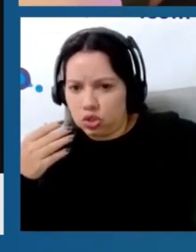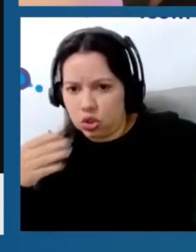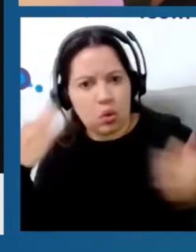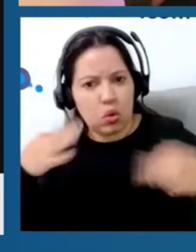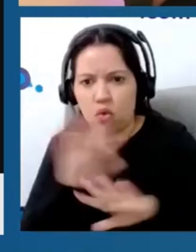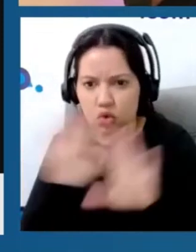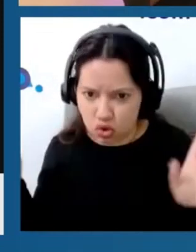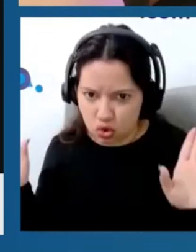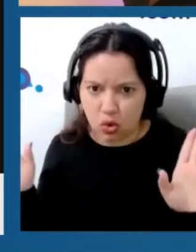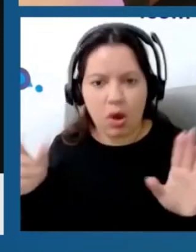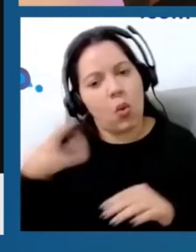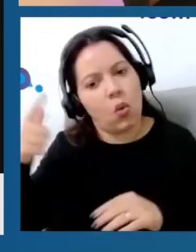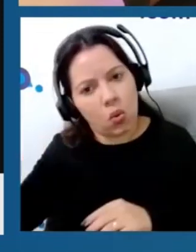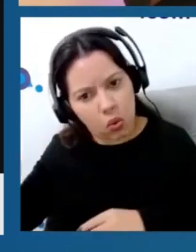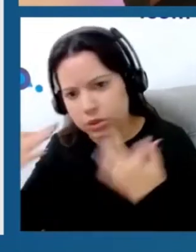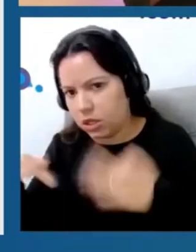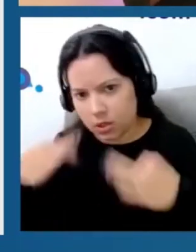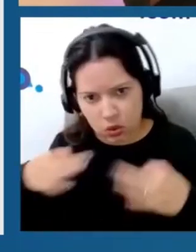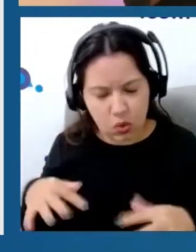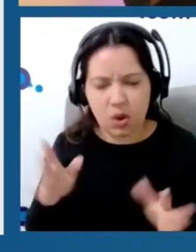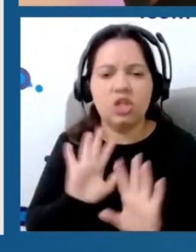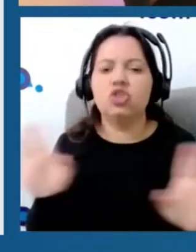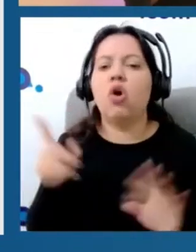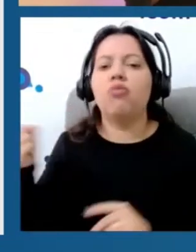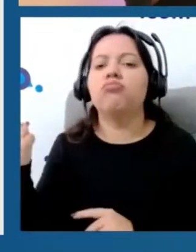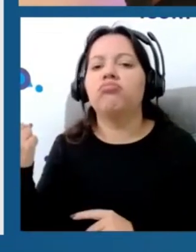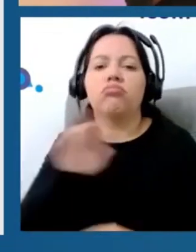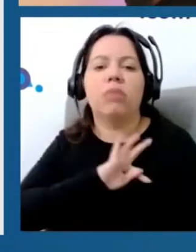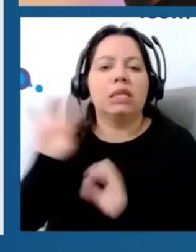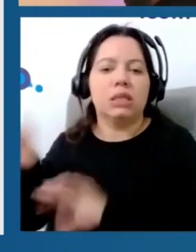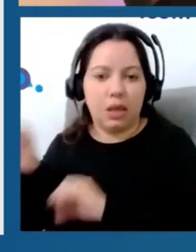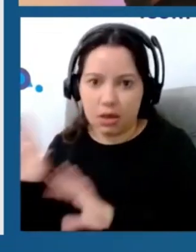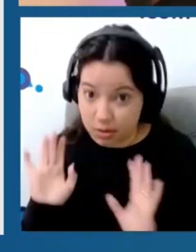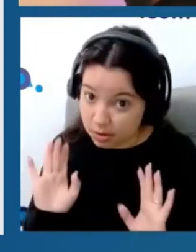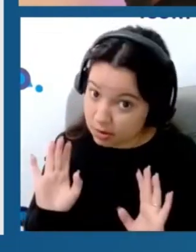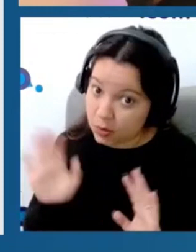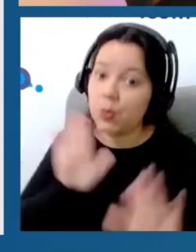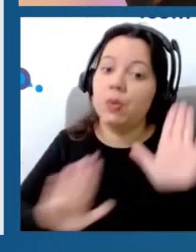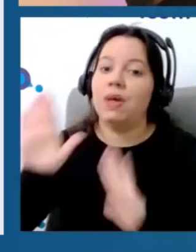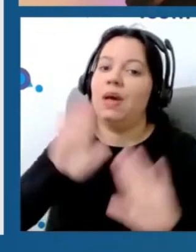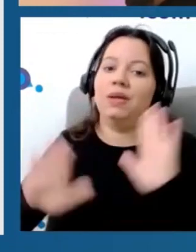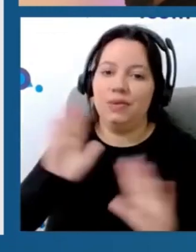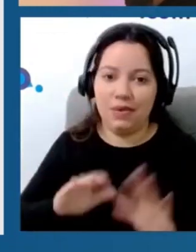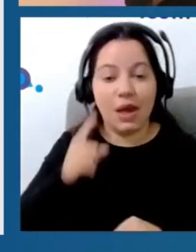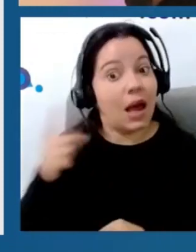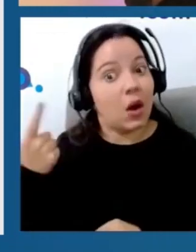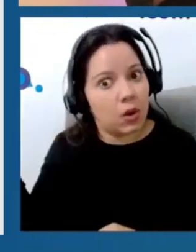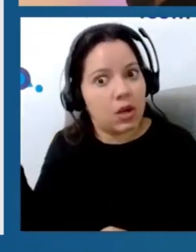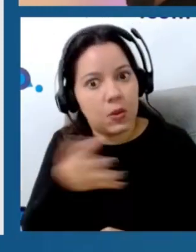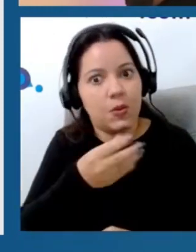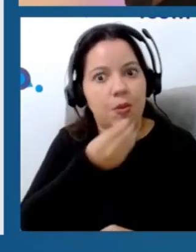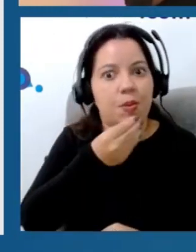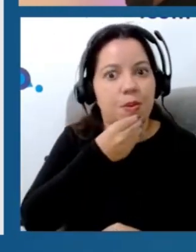que eu vou expandir para as demais, se limitando a apenas uma técnica. Então, nós estamos indo para uma nova oportunidade de começar